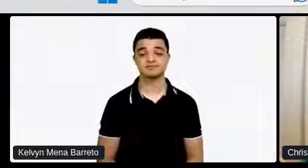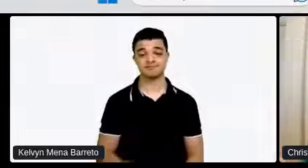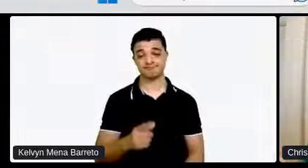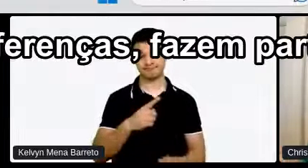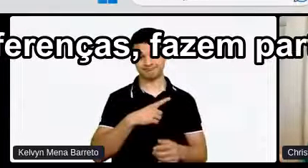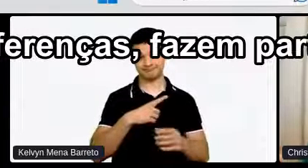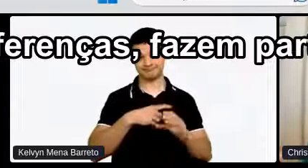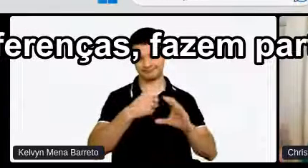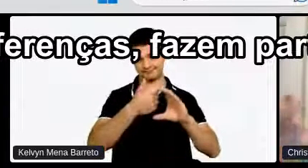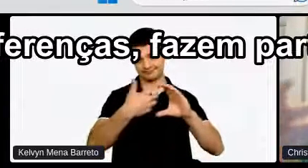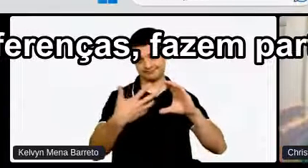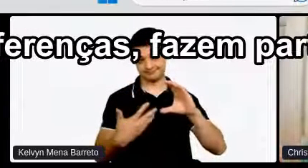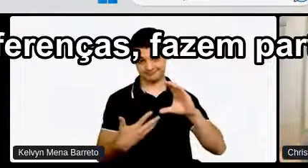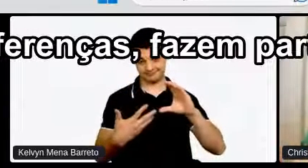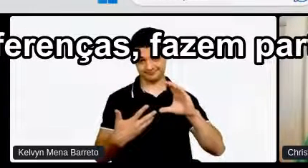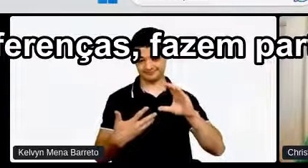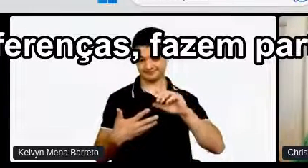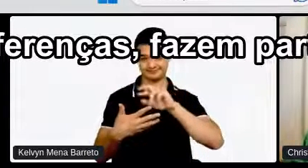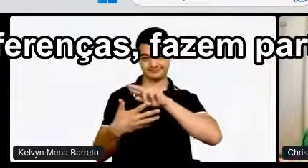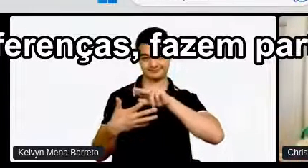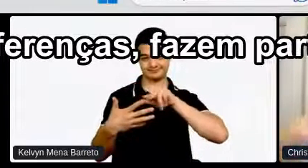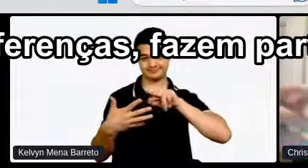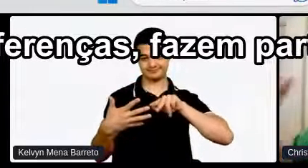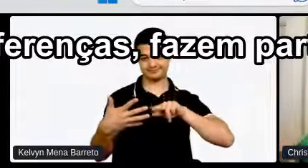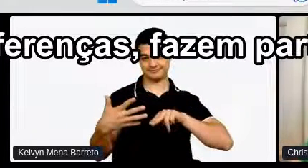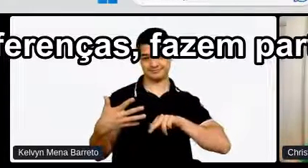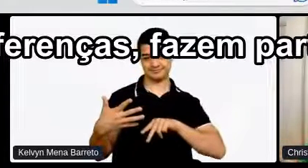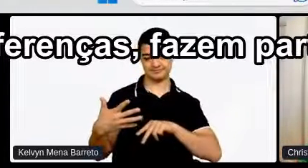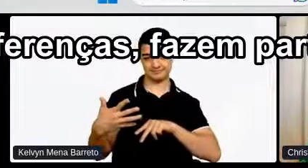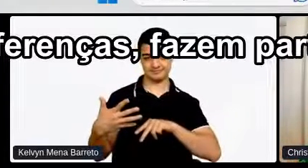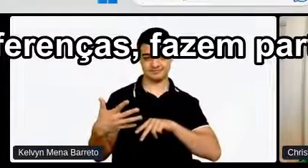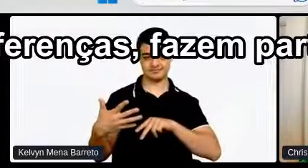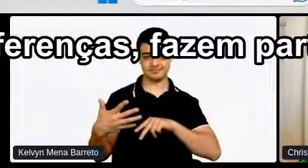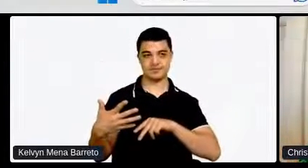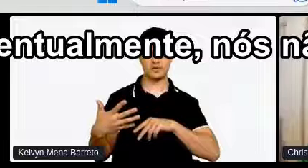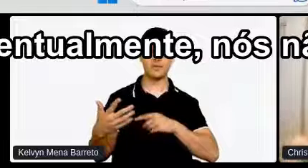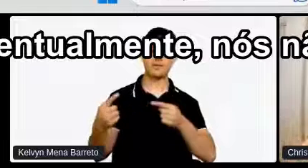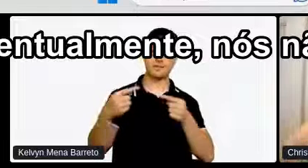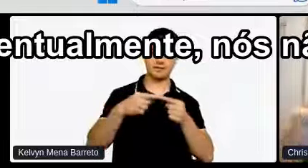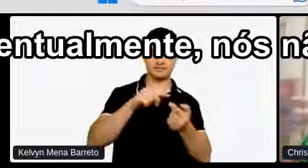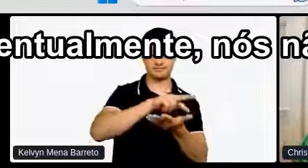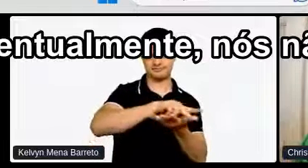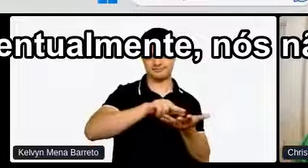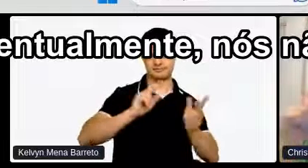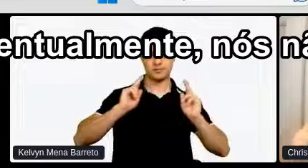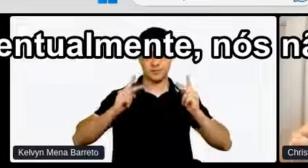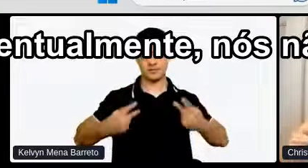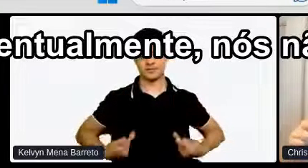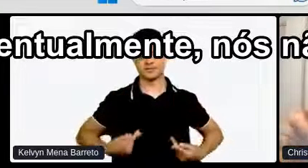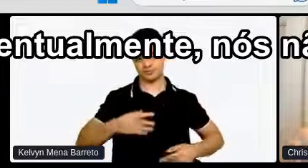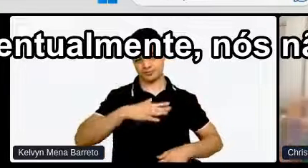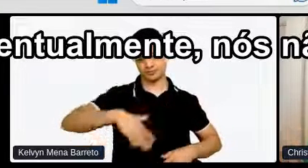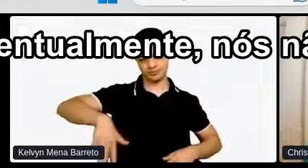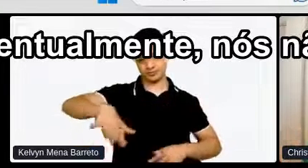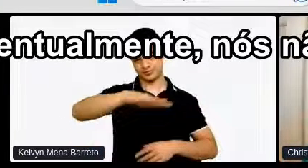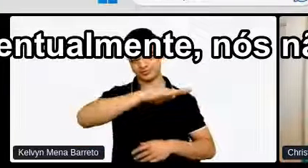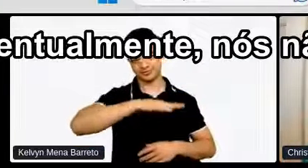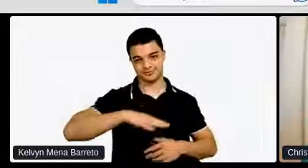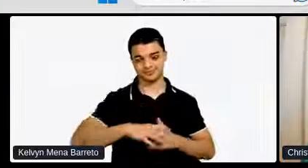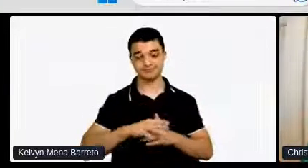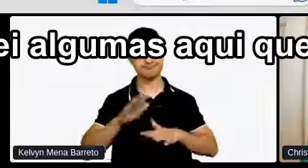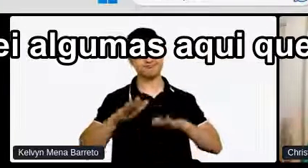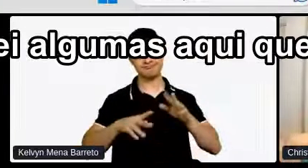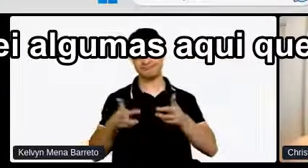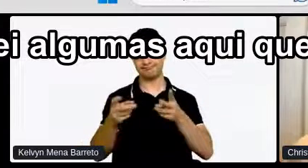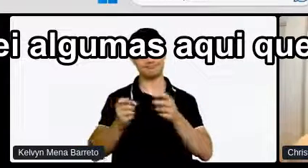Que são diferenças Fazem parte da diversidade humana E eventualmente nós não nos damos conta